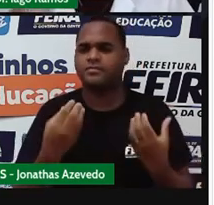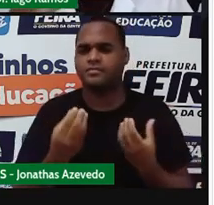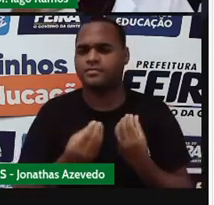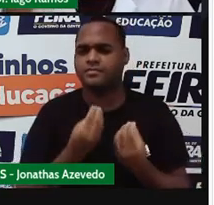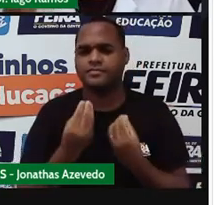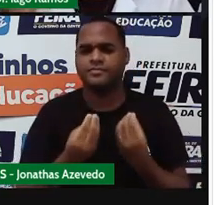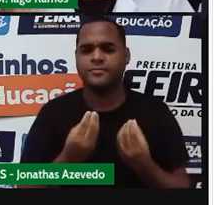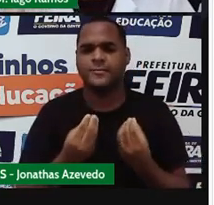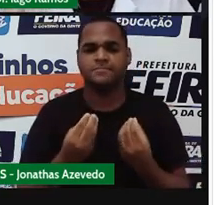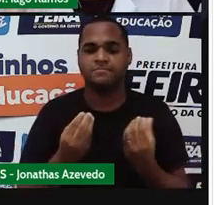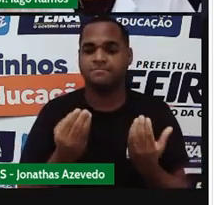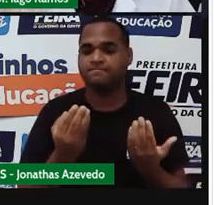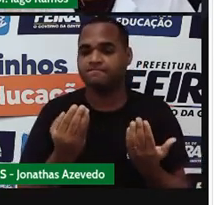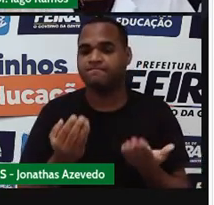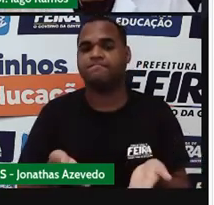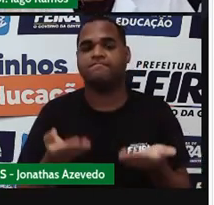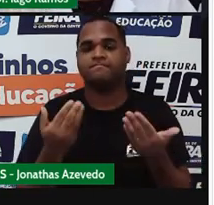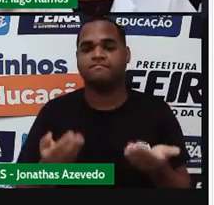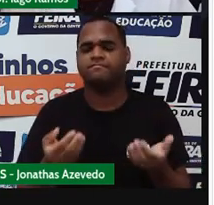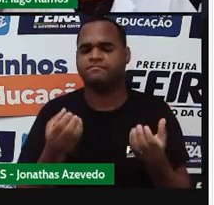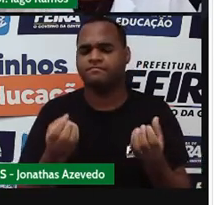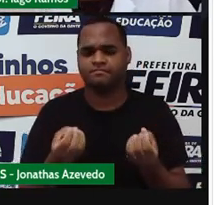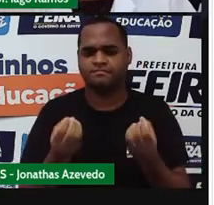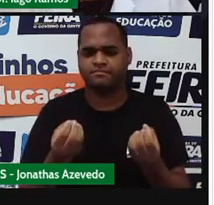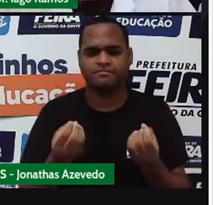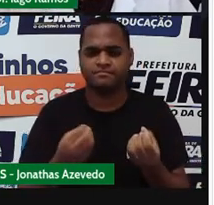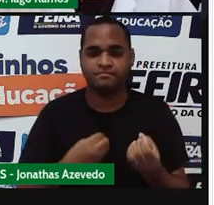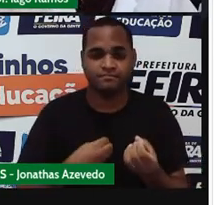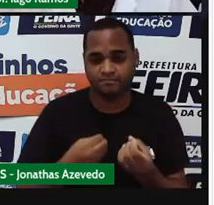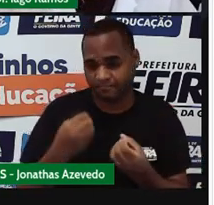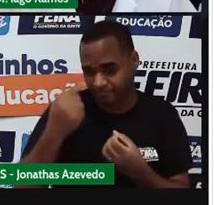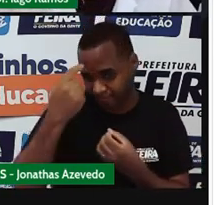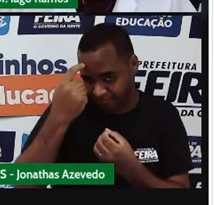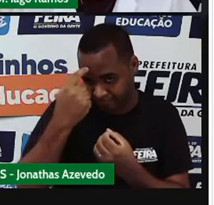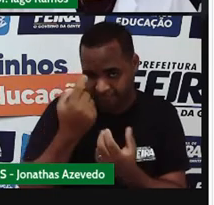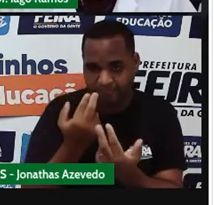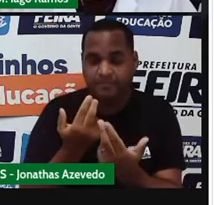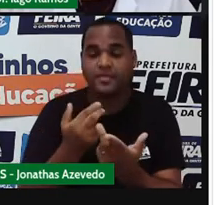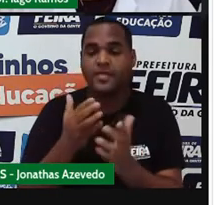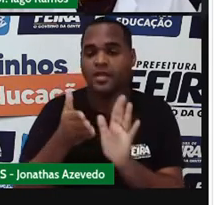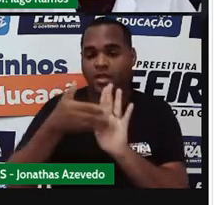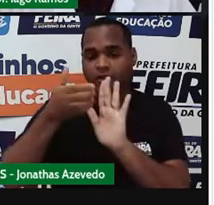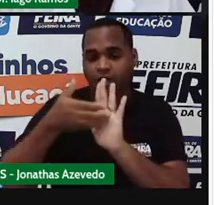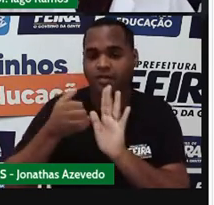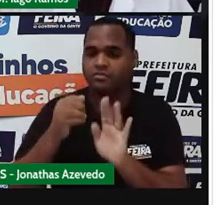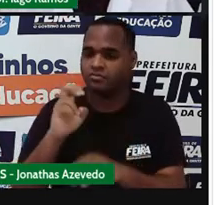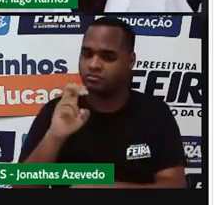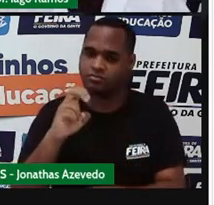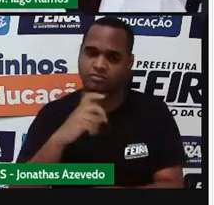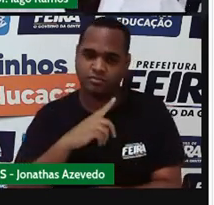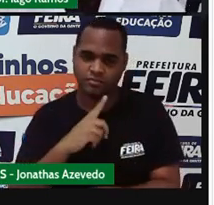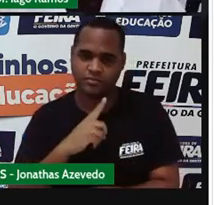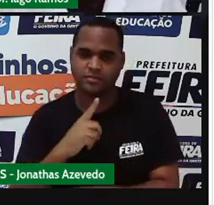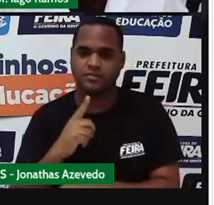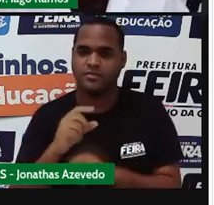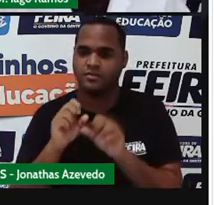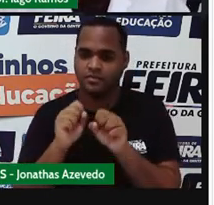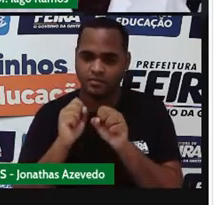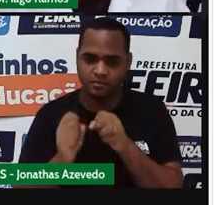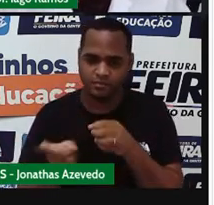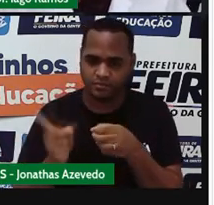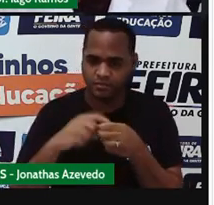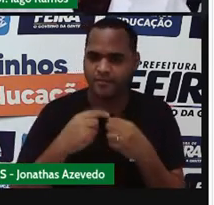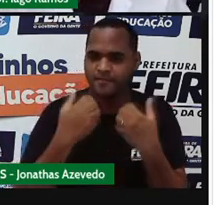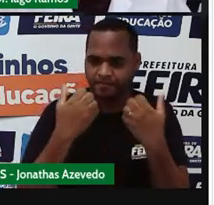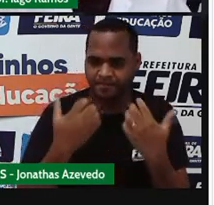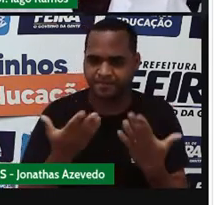gente volta a equilibrar isso? Pensa comigo. Se eu tirei 5 desse lado, para voltar a equilibrar,